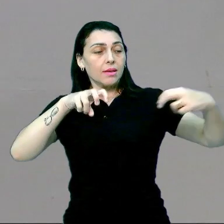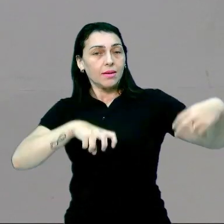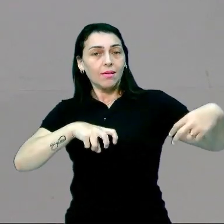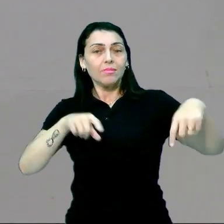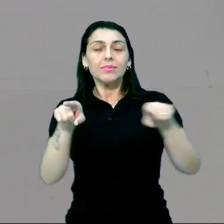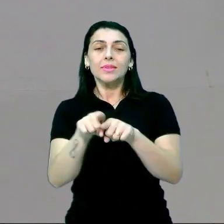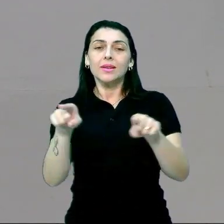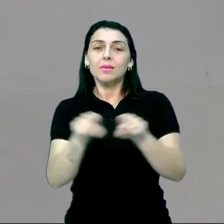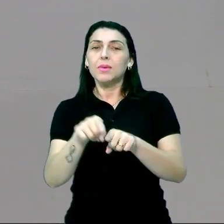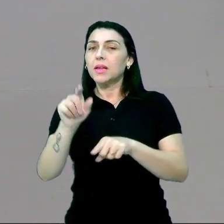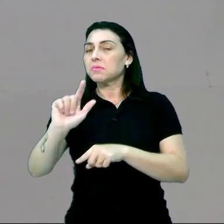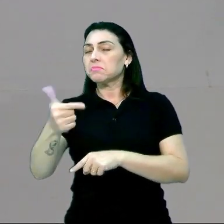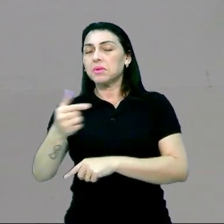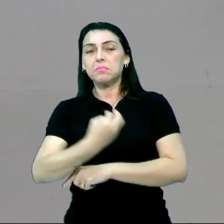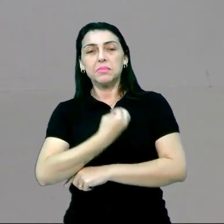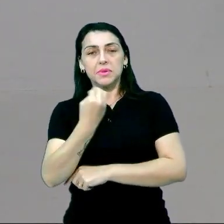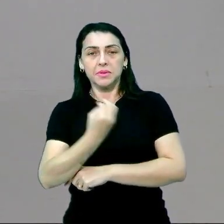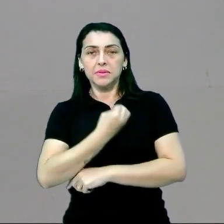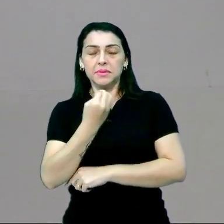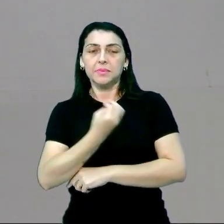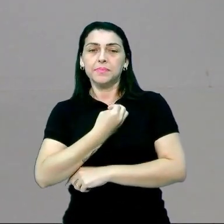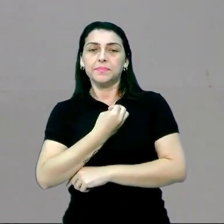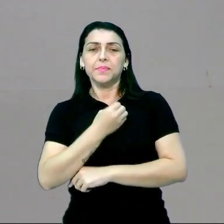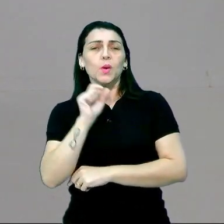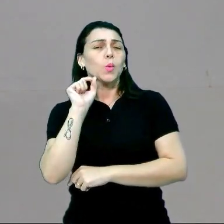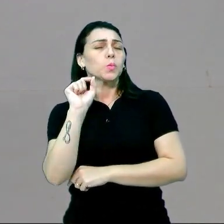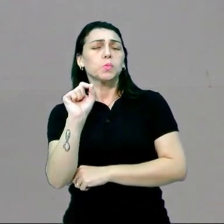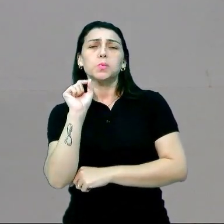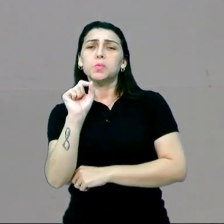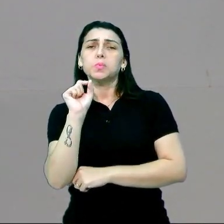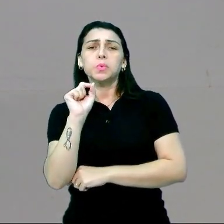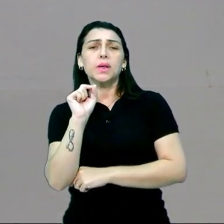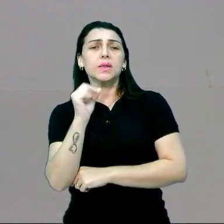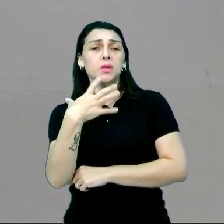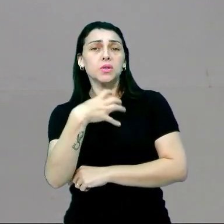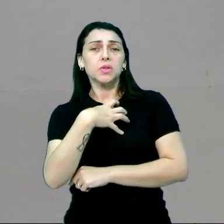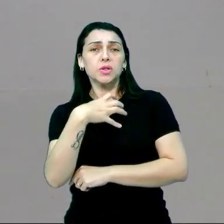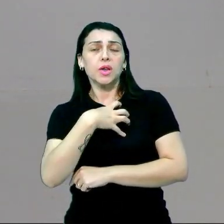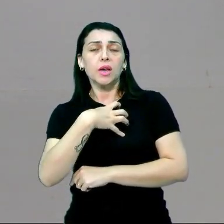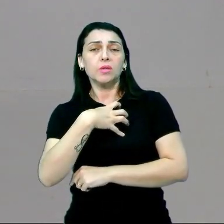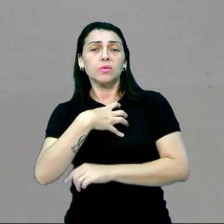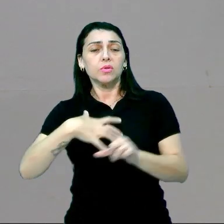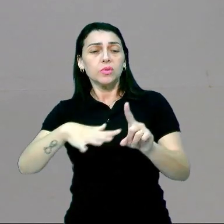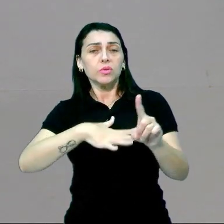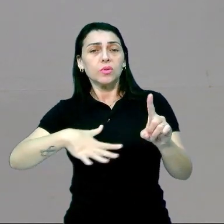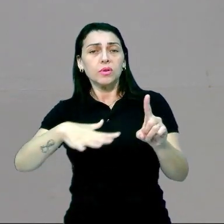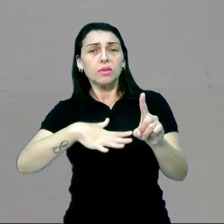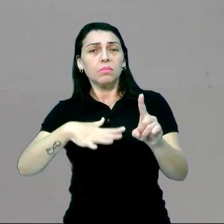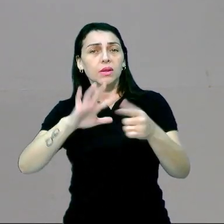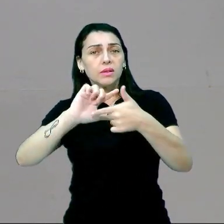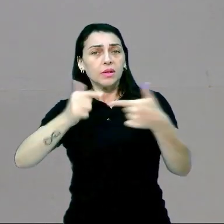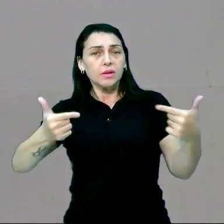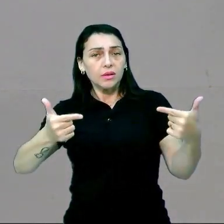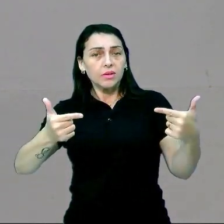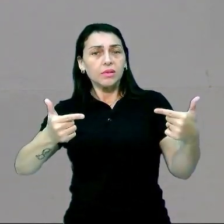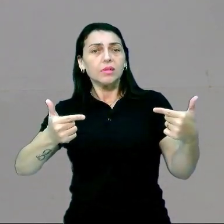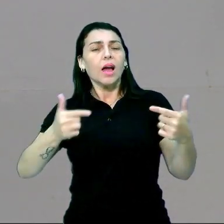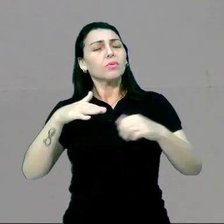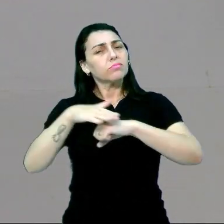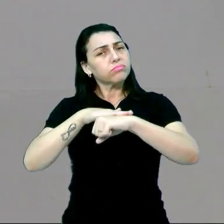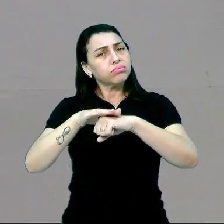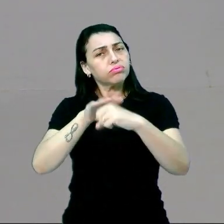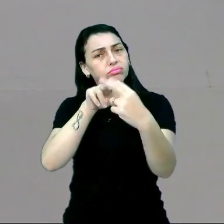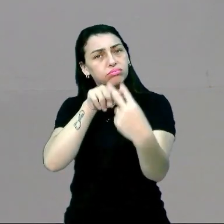como também com quem não está. Ou seja, o que seriam essas formas de sociabilidade tradicionais? A